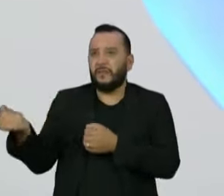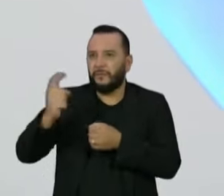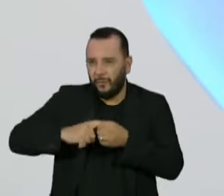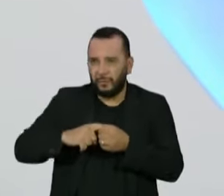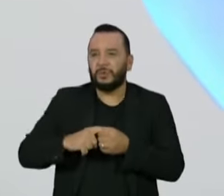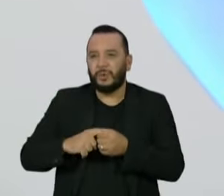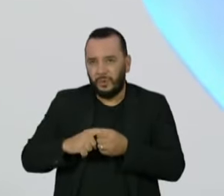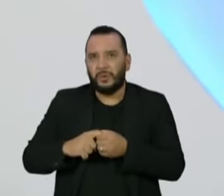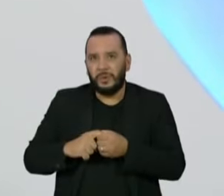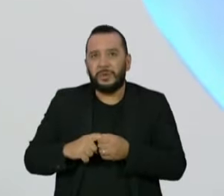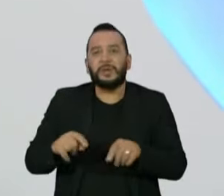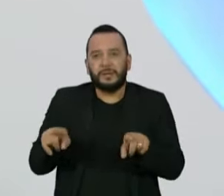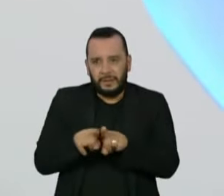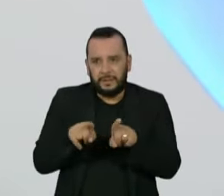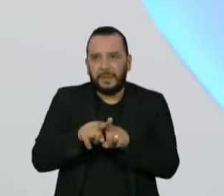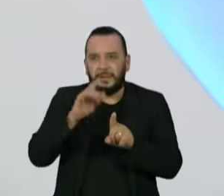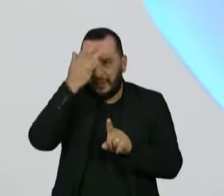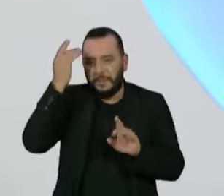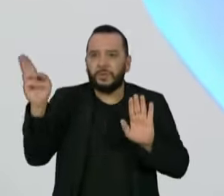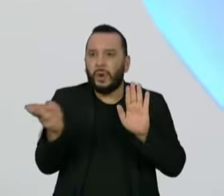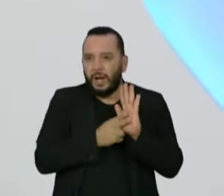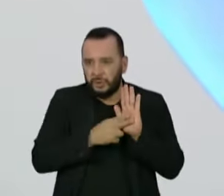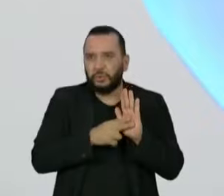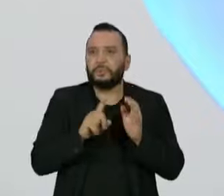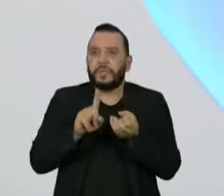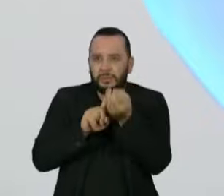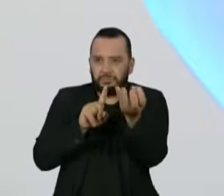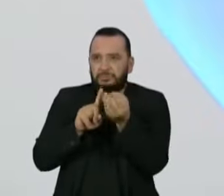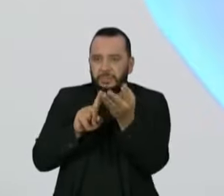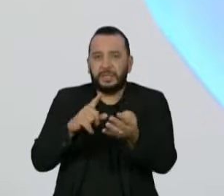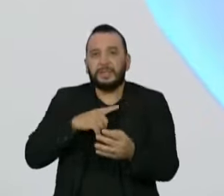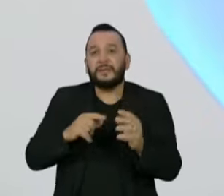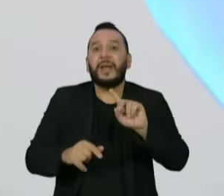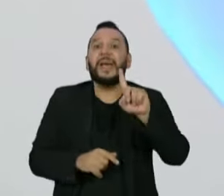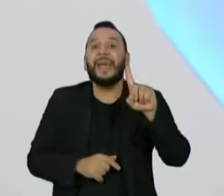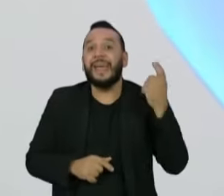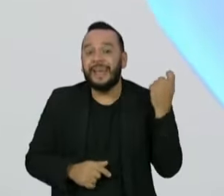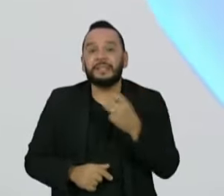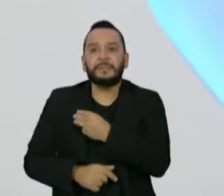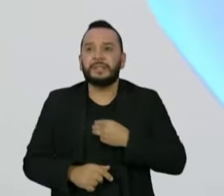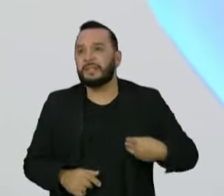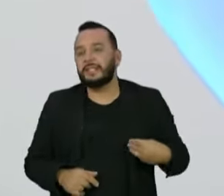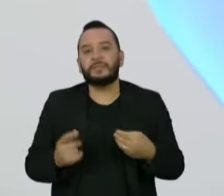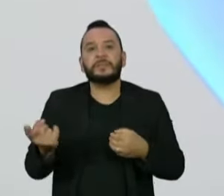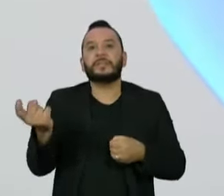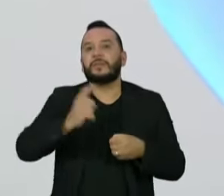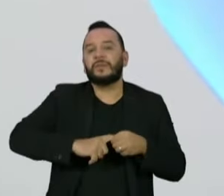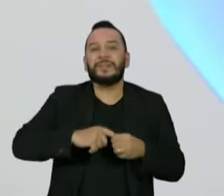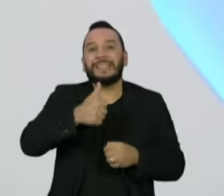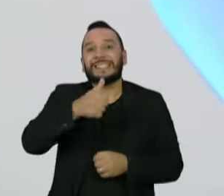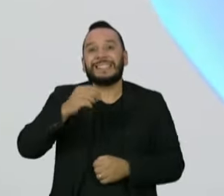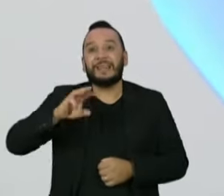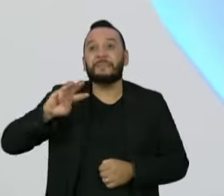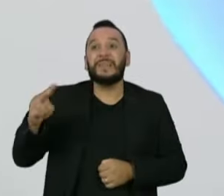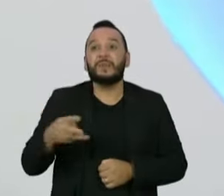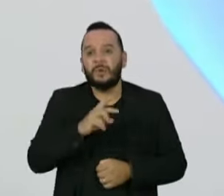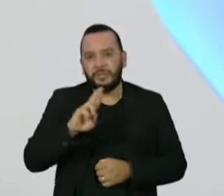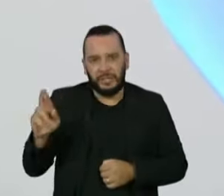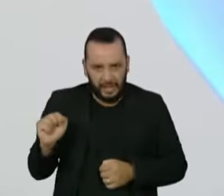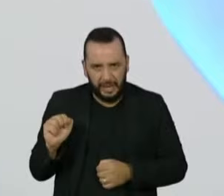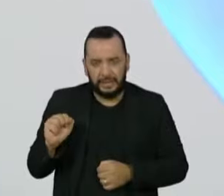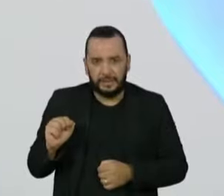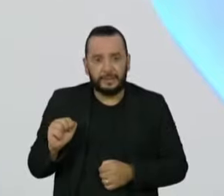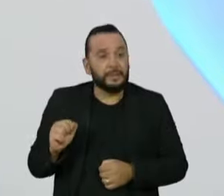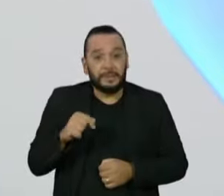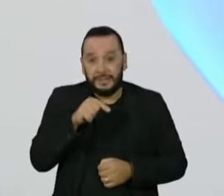dezenas de confissões. Nós tivemos ex-ministros devolvendo mais de 100 milhões de reais que tinha recebido em propina. Eu não posso rasgar a